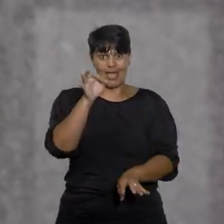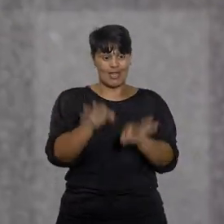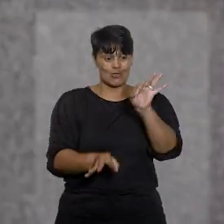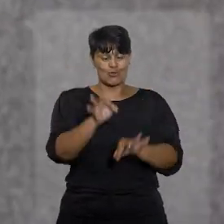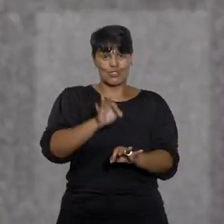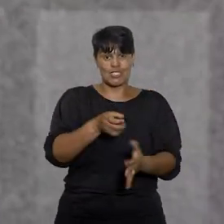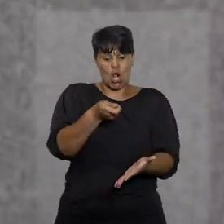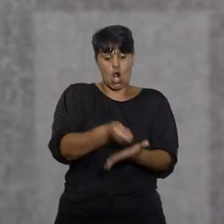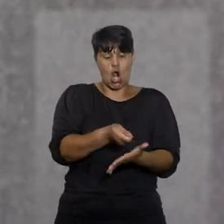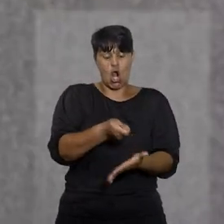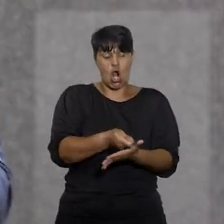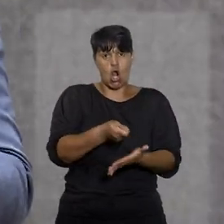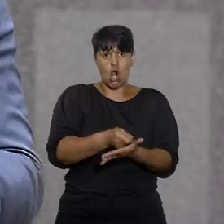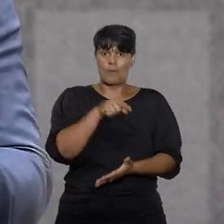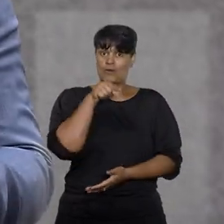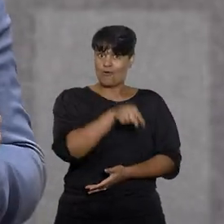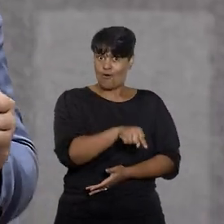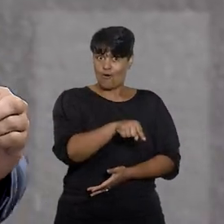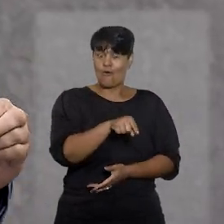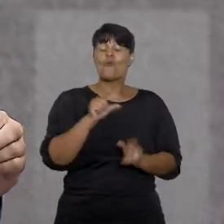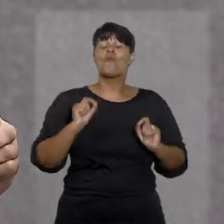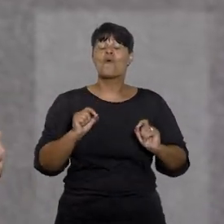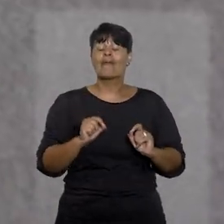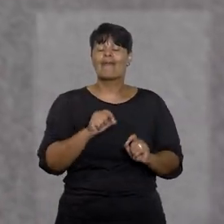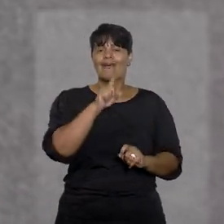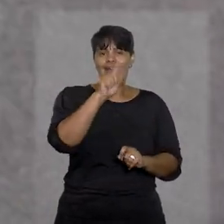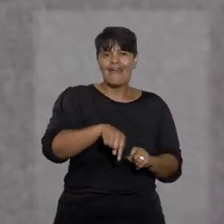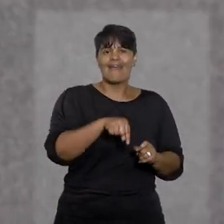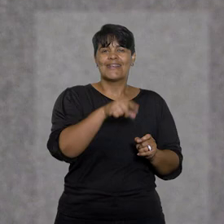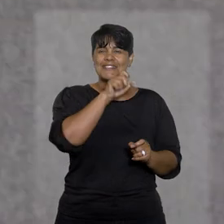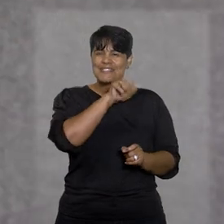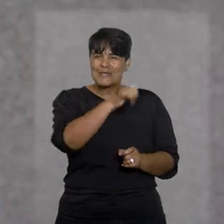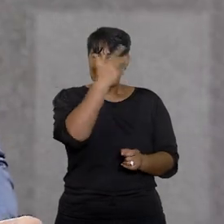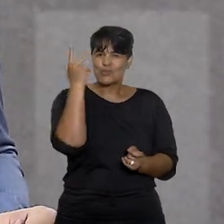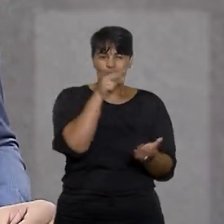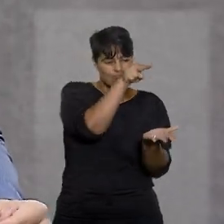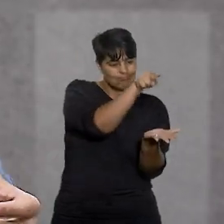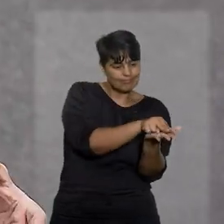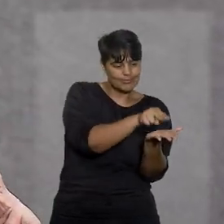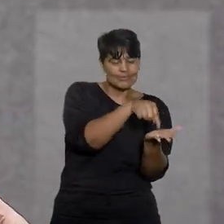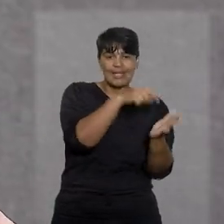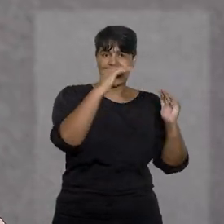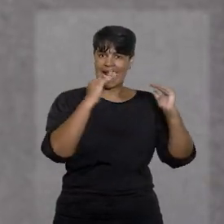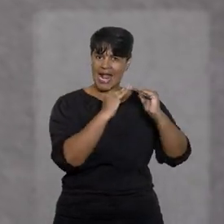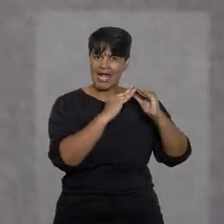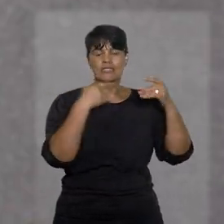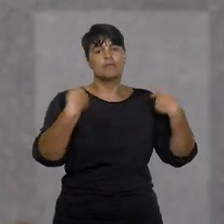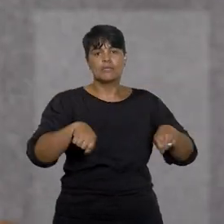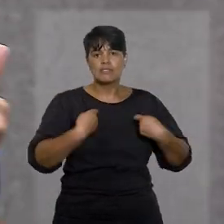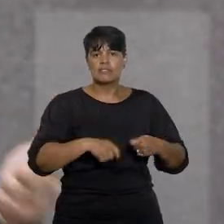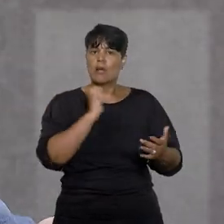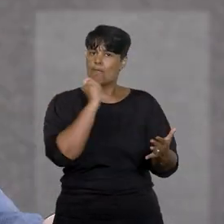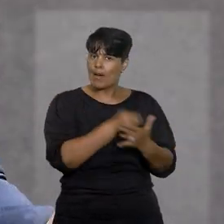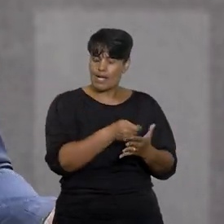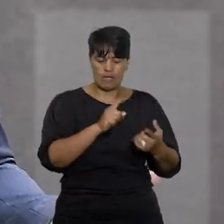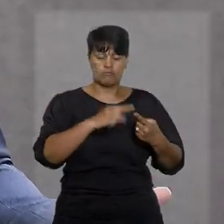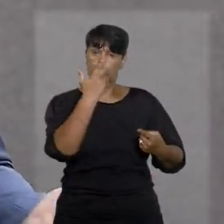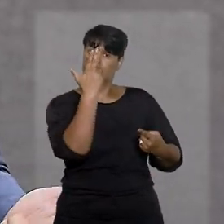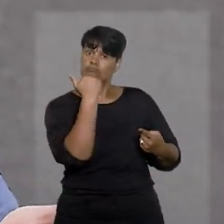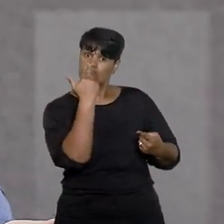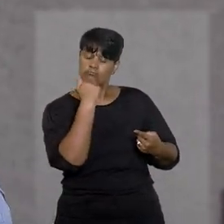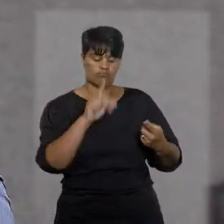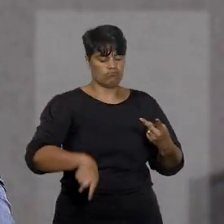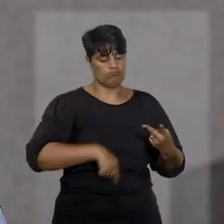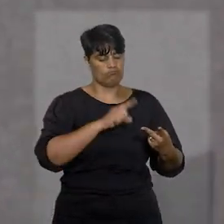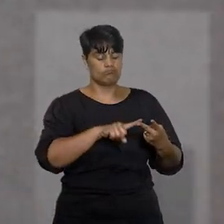obrigou a operadora, no âmbito da internação domiciliar, a custear procedimentos como nutrição enteral e